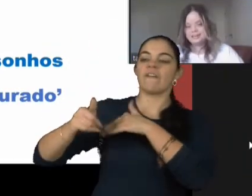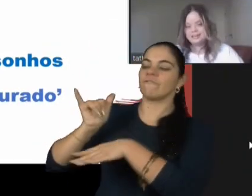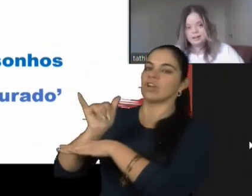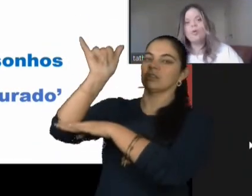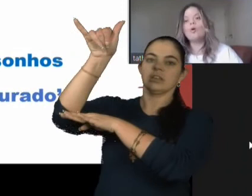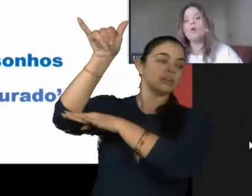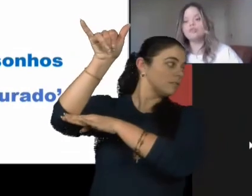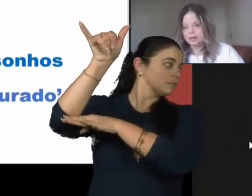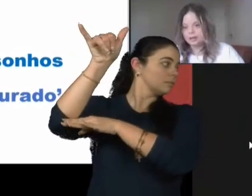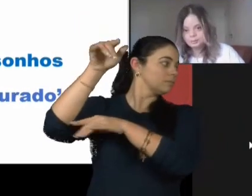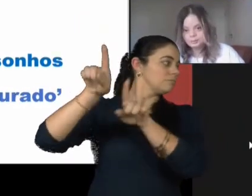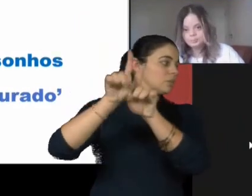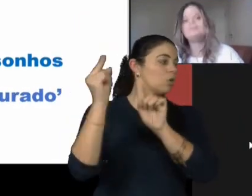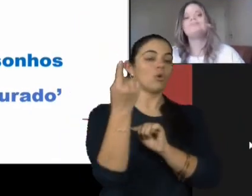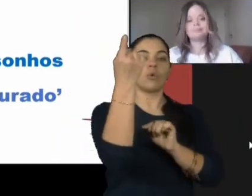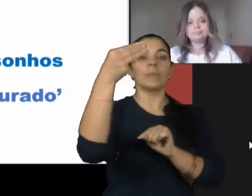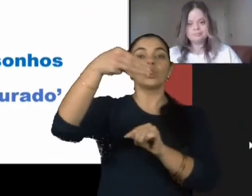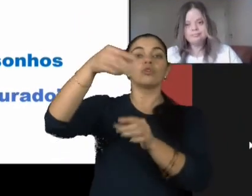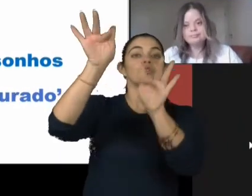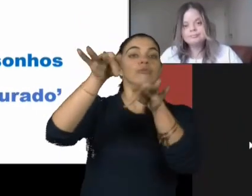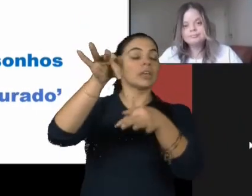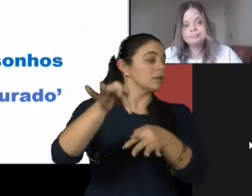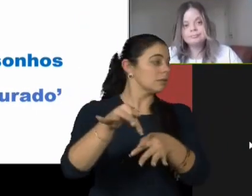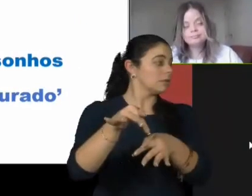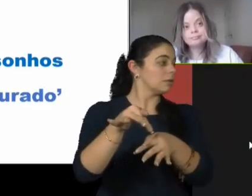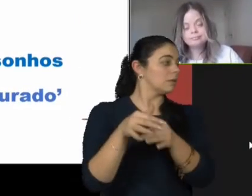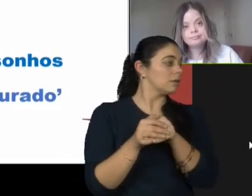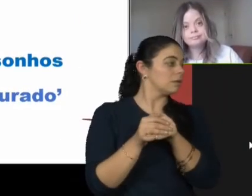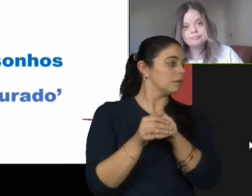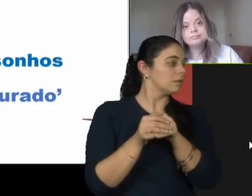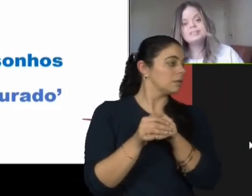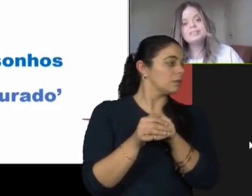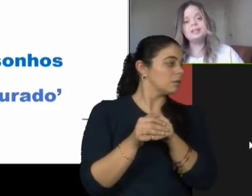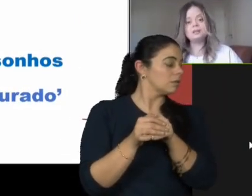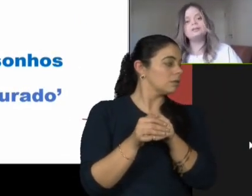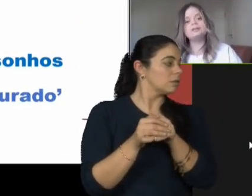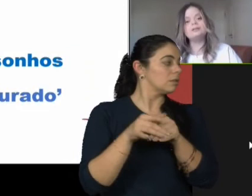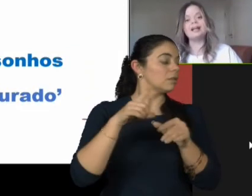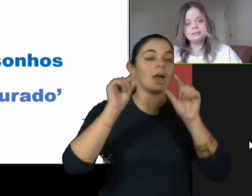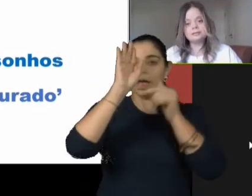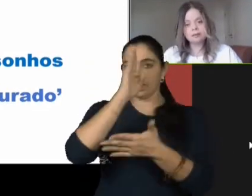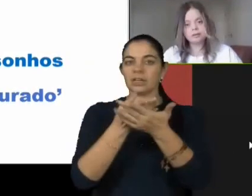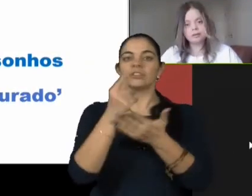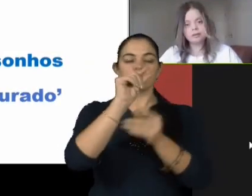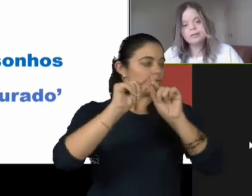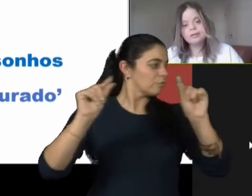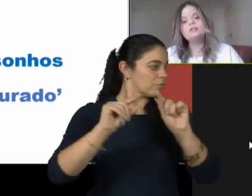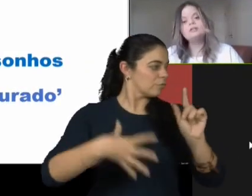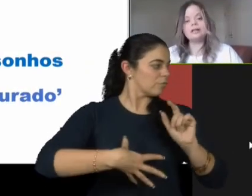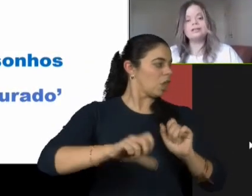Um minutinho para vocês, Tati. Um minutinho para a gente encerrar. Um minuto. Acredite nos seus filhos.